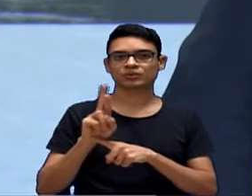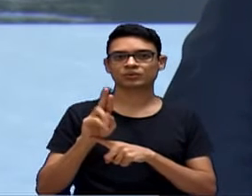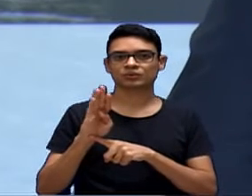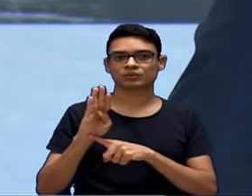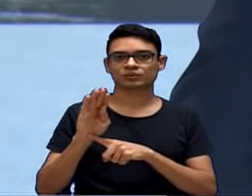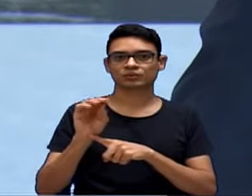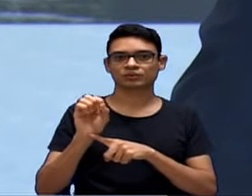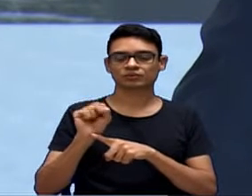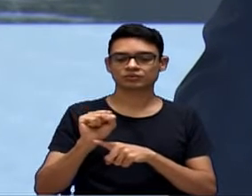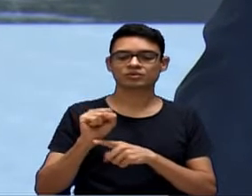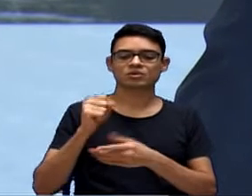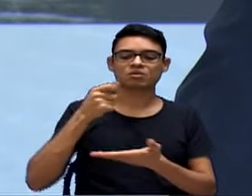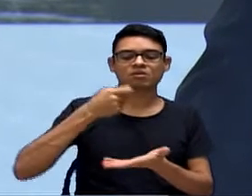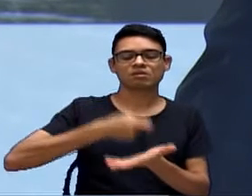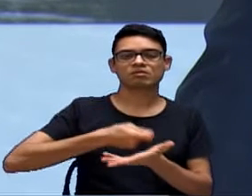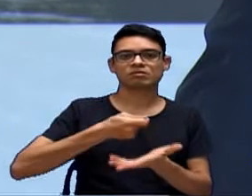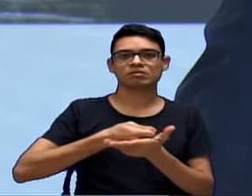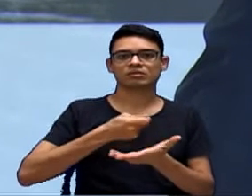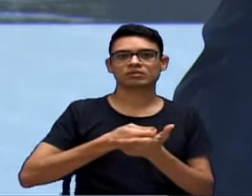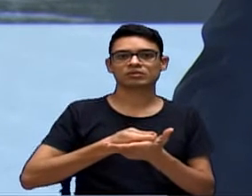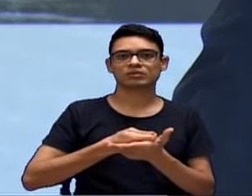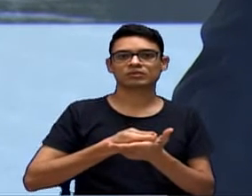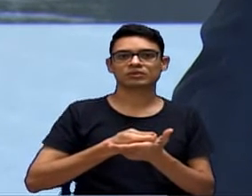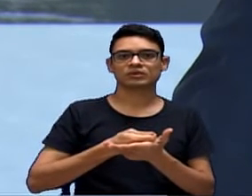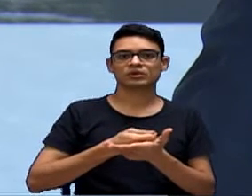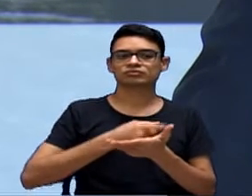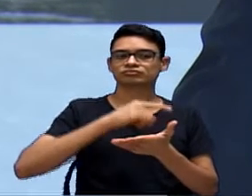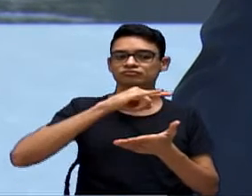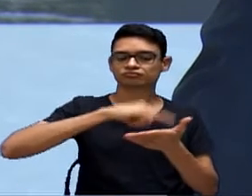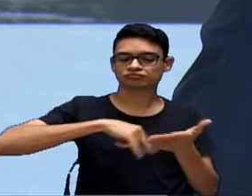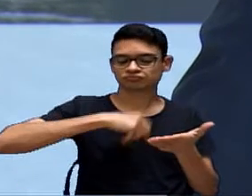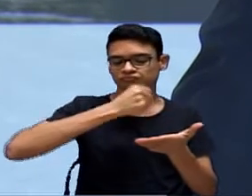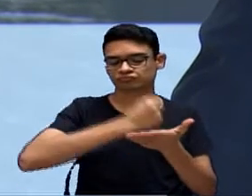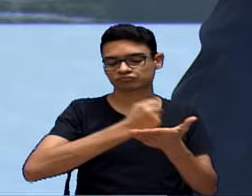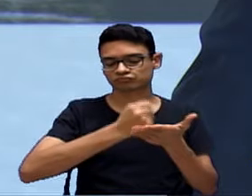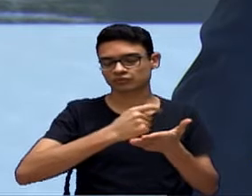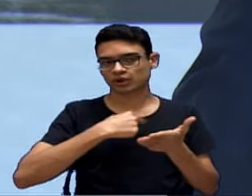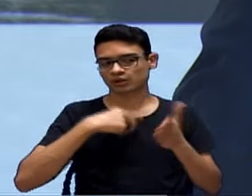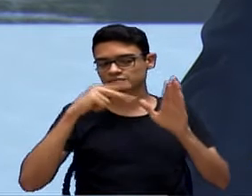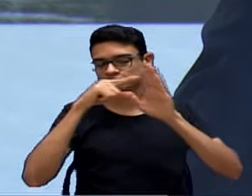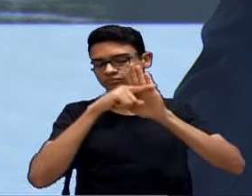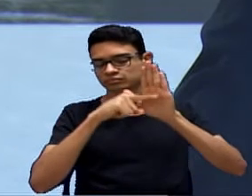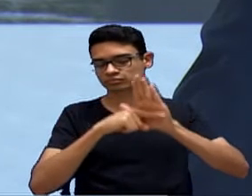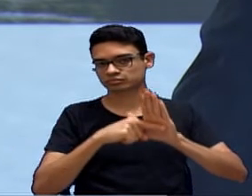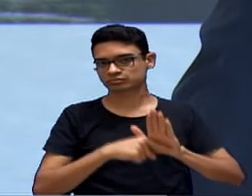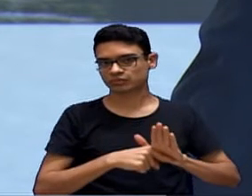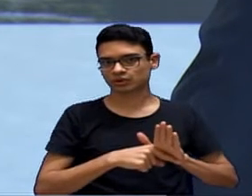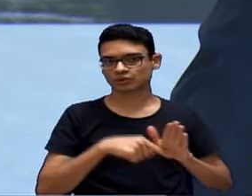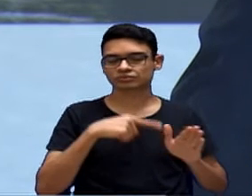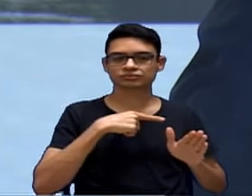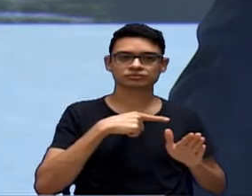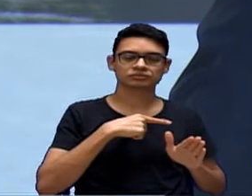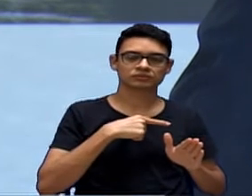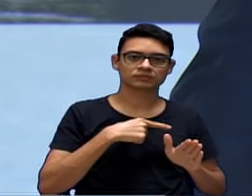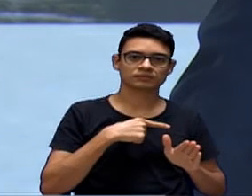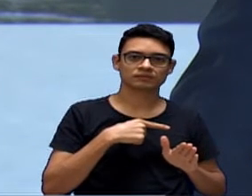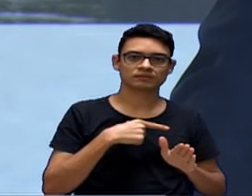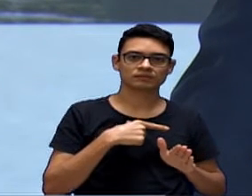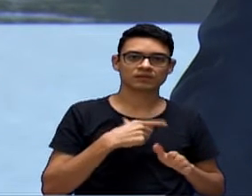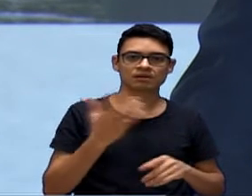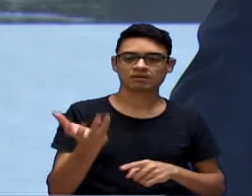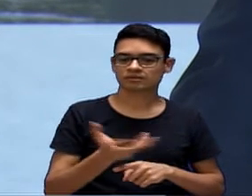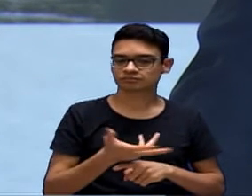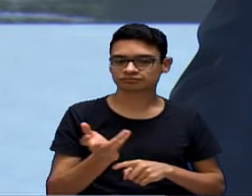coisas, eu venho tendo alguns contratos que eu venho analisando de lá, e venho cobrando para eles a